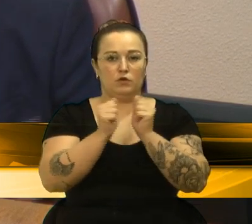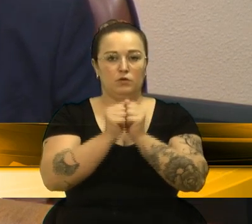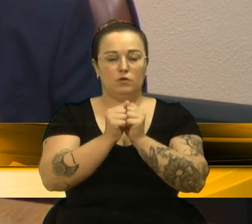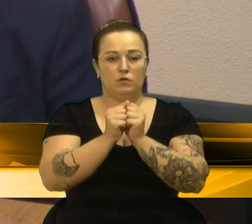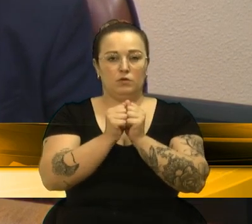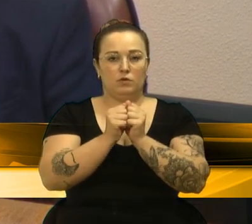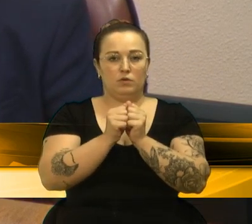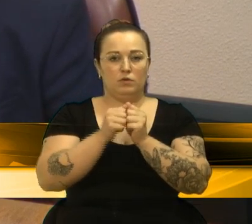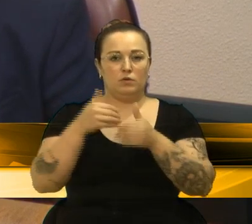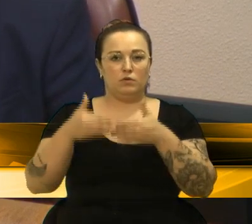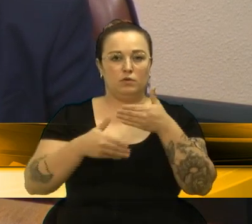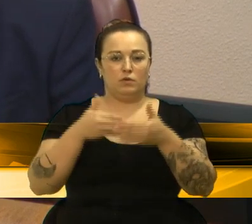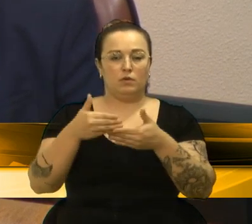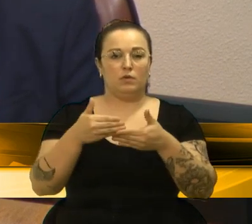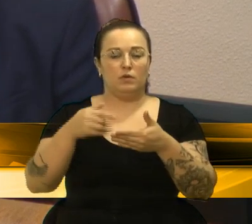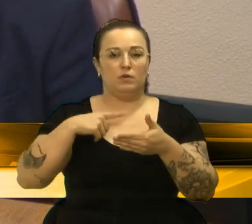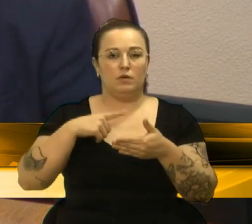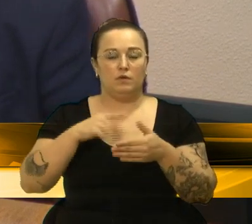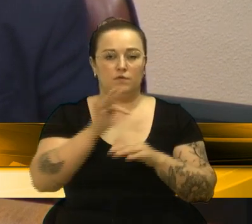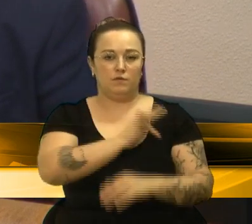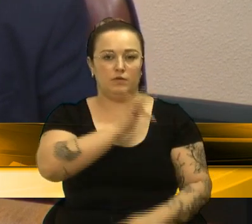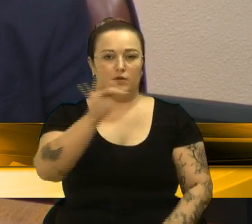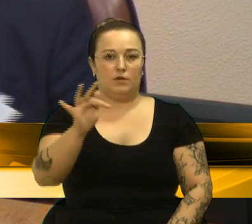Público Estadual e Federal.